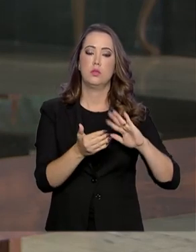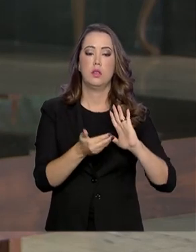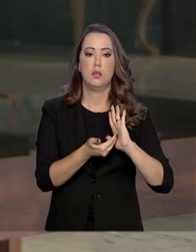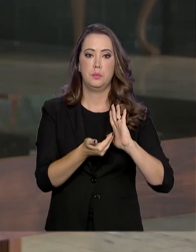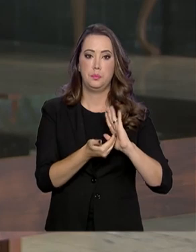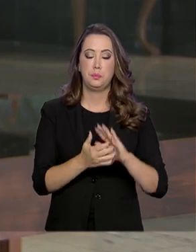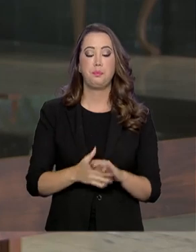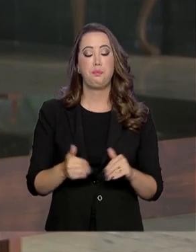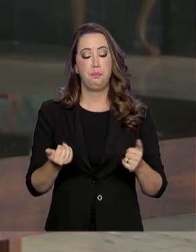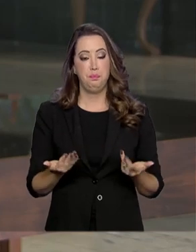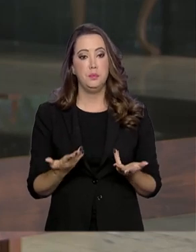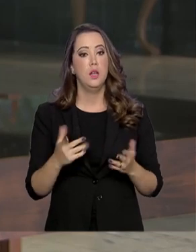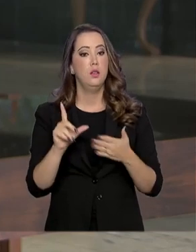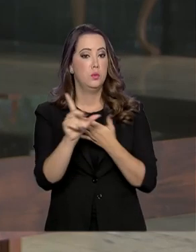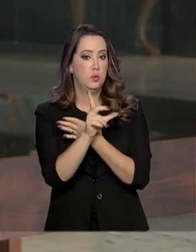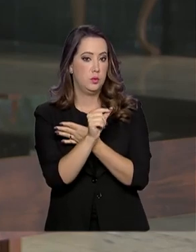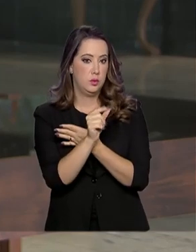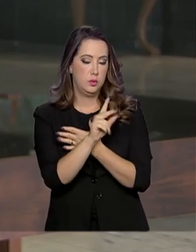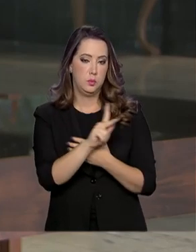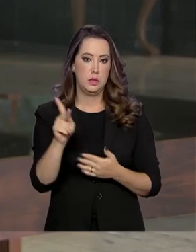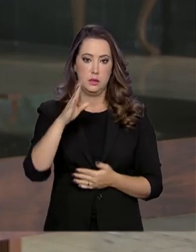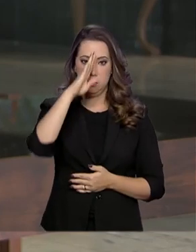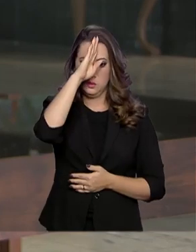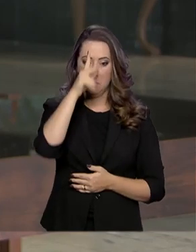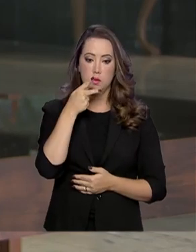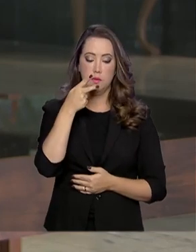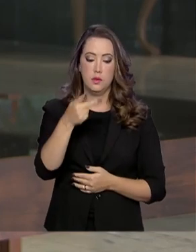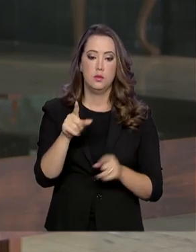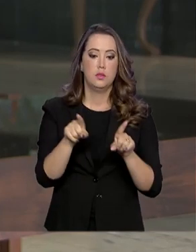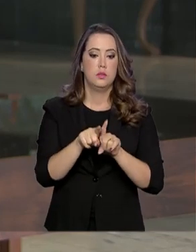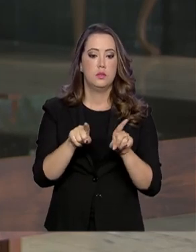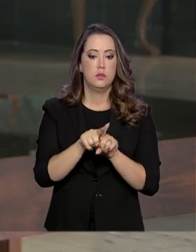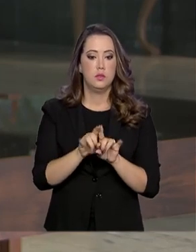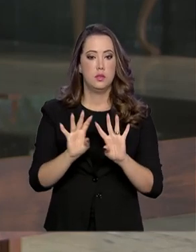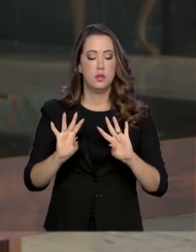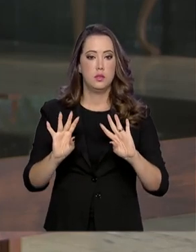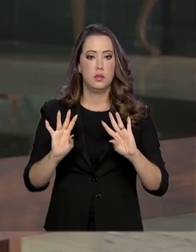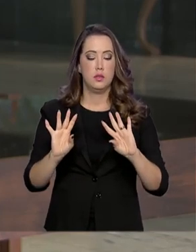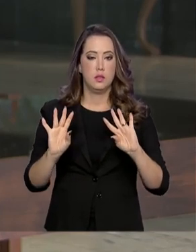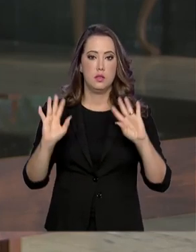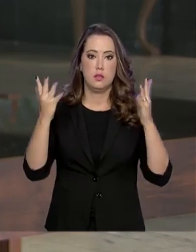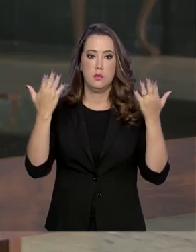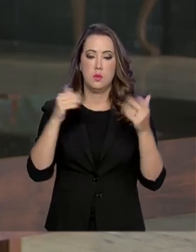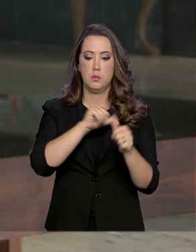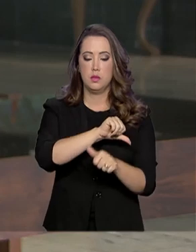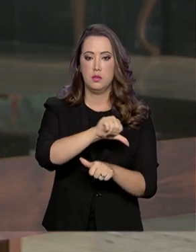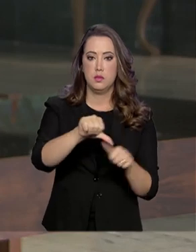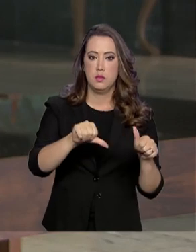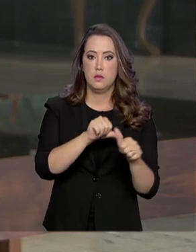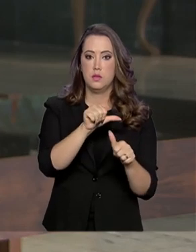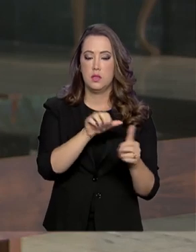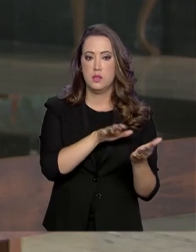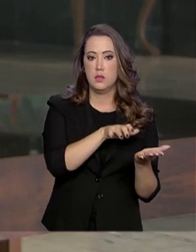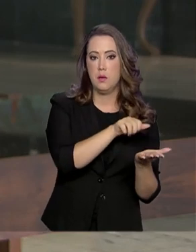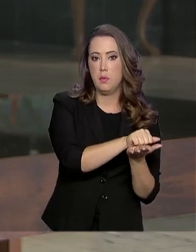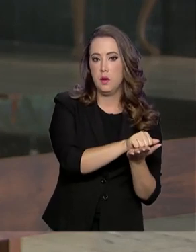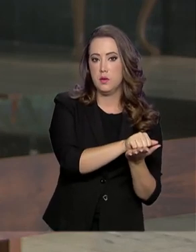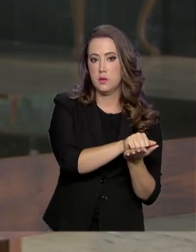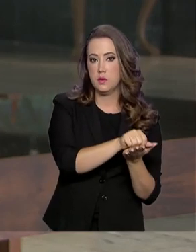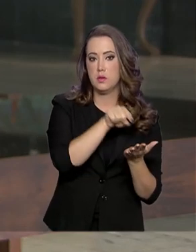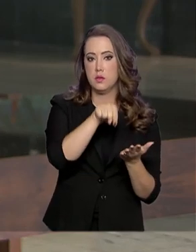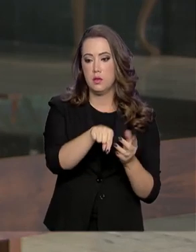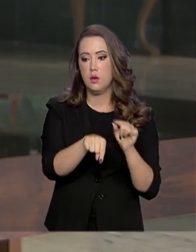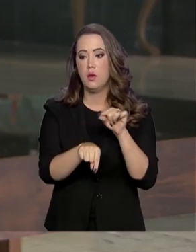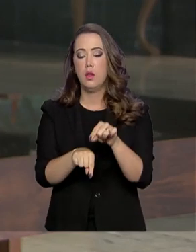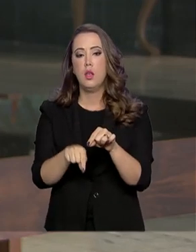dos Deputados. Nesse Twitter, o presidente Jair Bolsonaro também disse que a cerimônia para a transmissão dos cargos onde Braga Neto assume a Casa